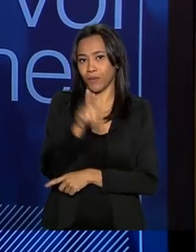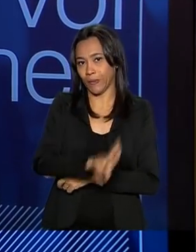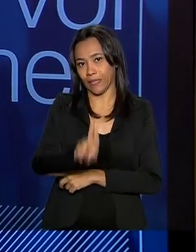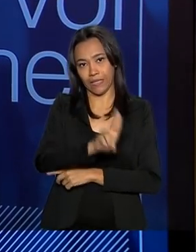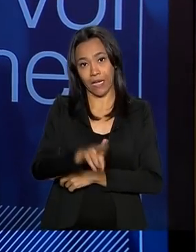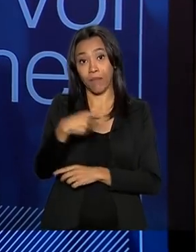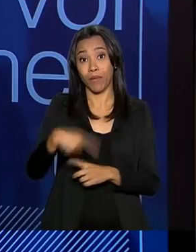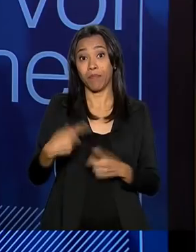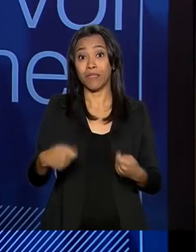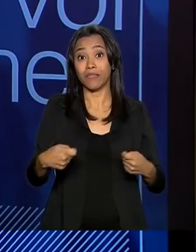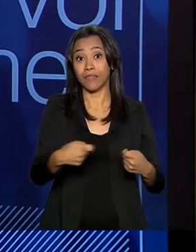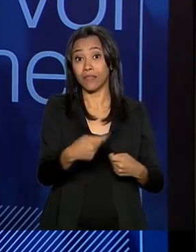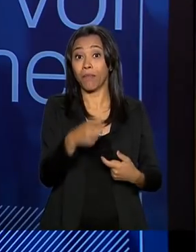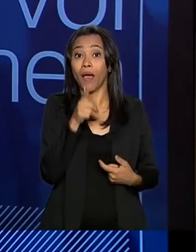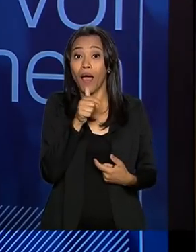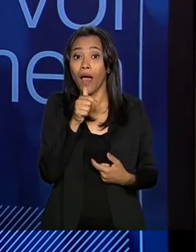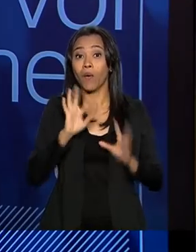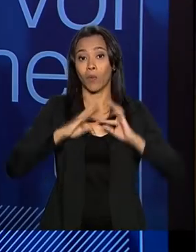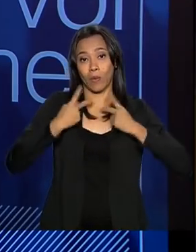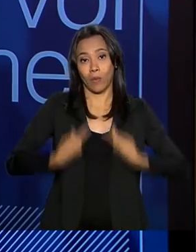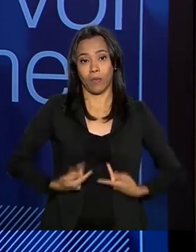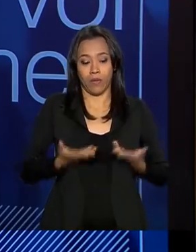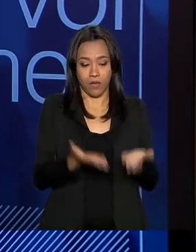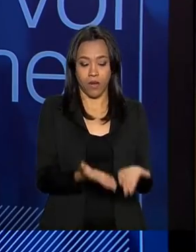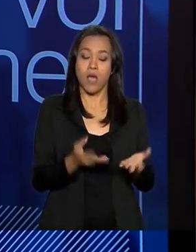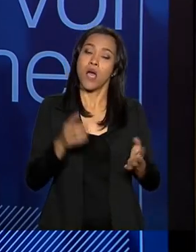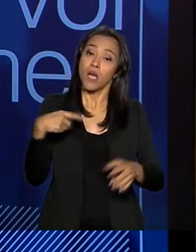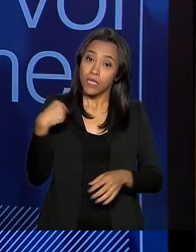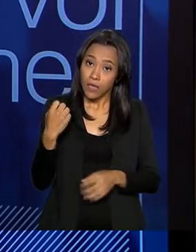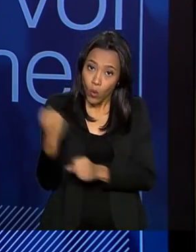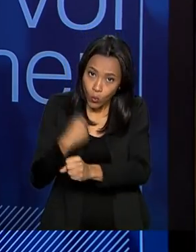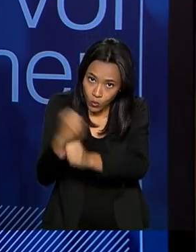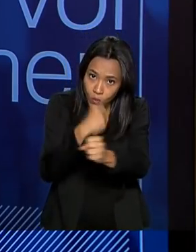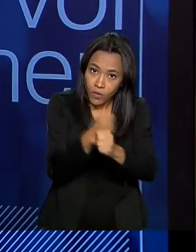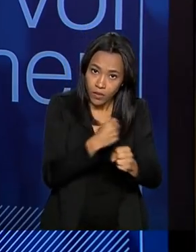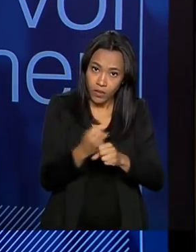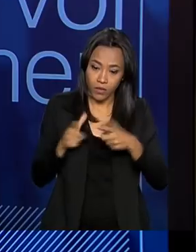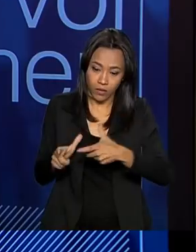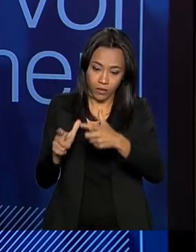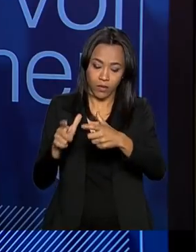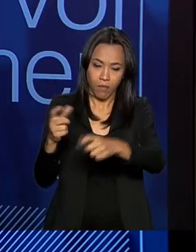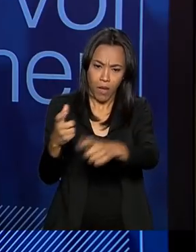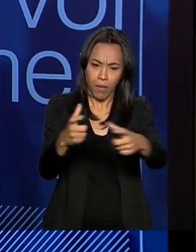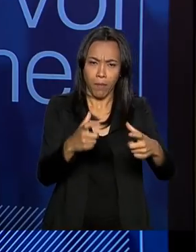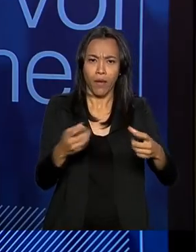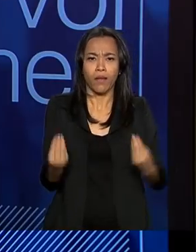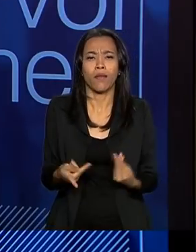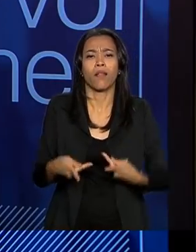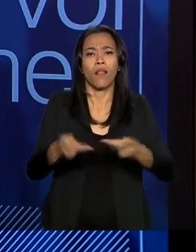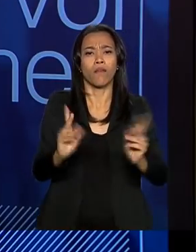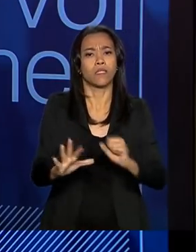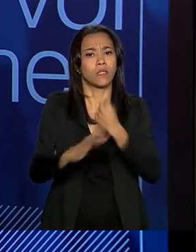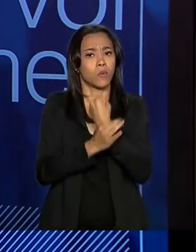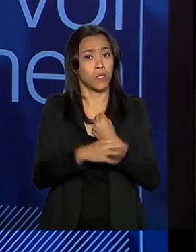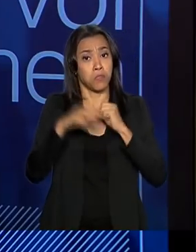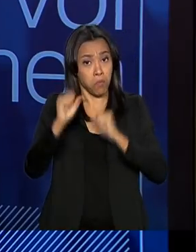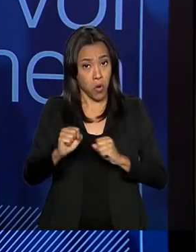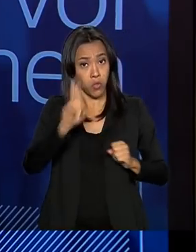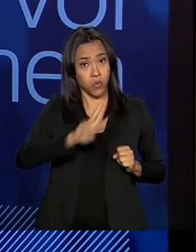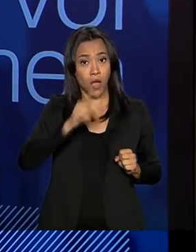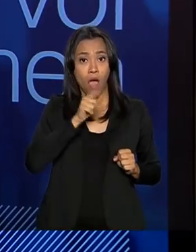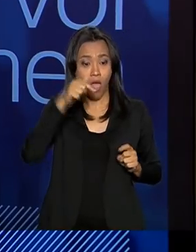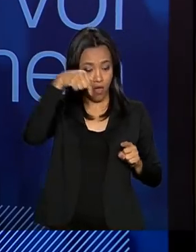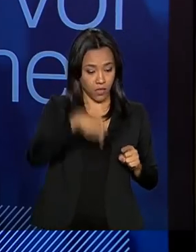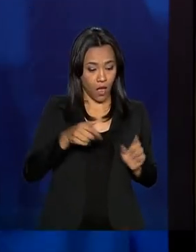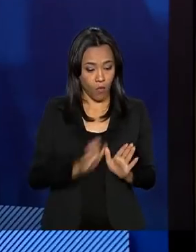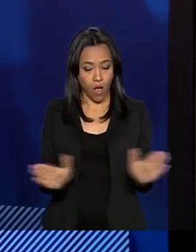o abastecimento humano. Com a garantia dessas obras estruturantes, que você leva segurança, ou seja, você pode utilizar a água do reservatório,